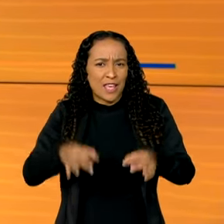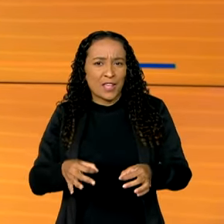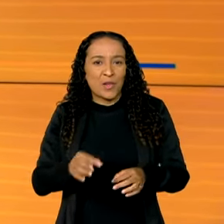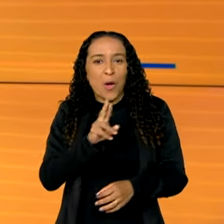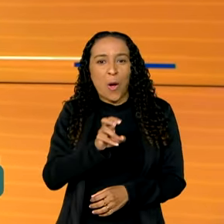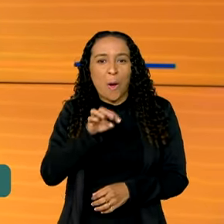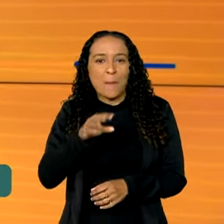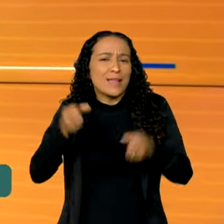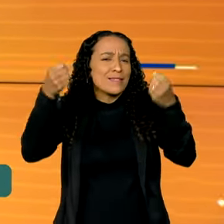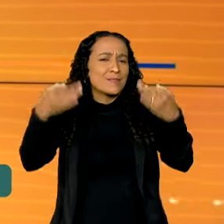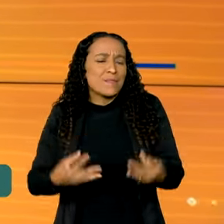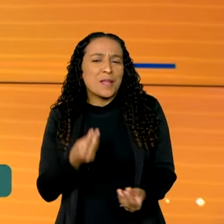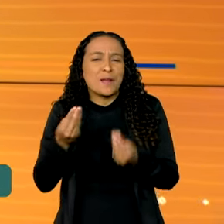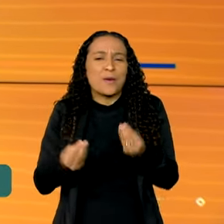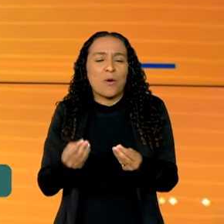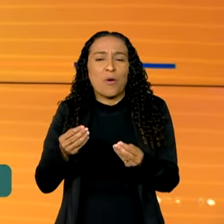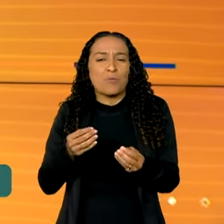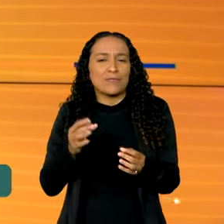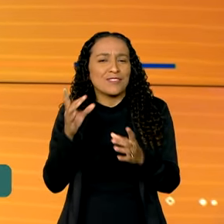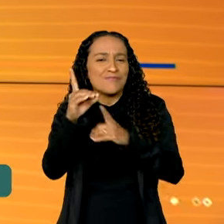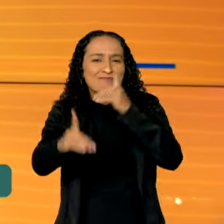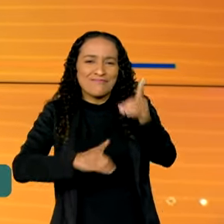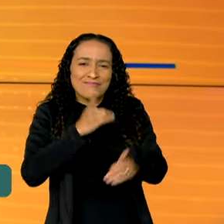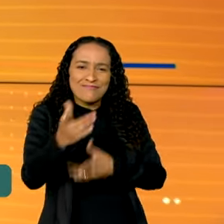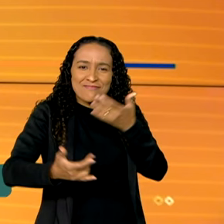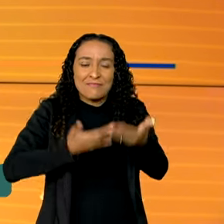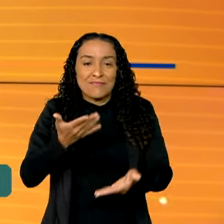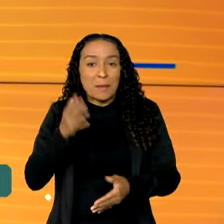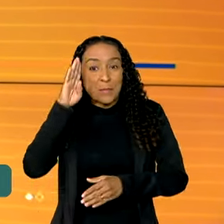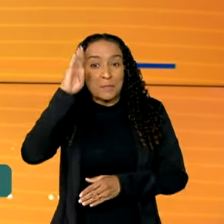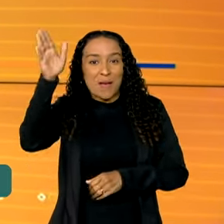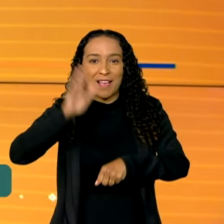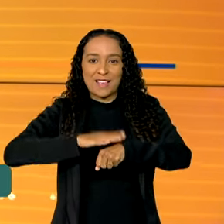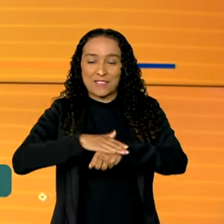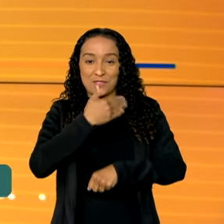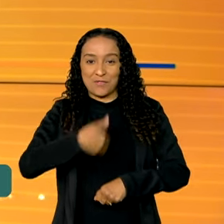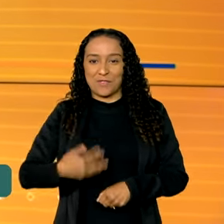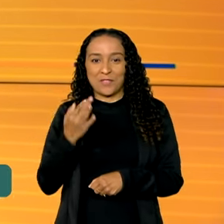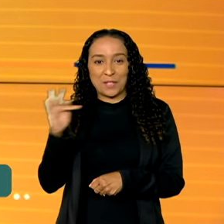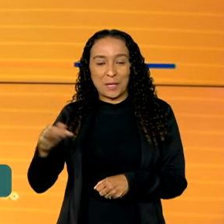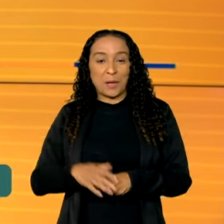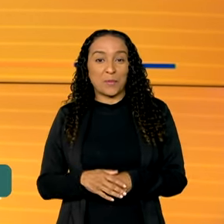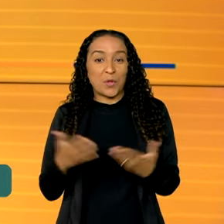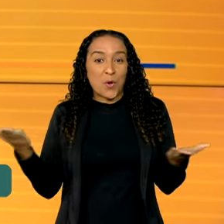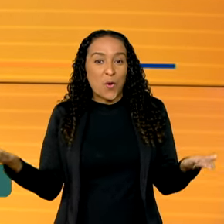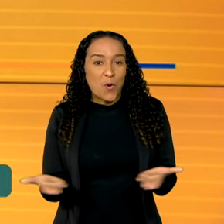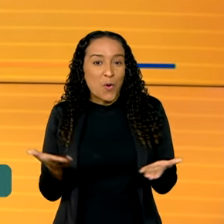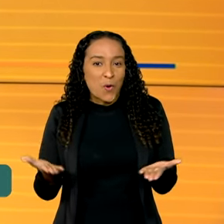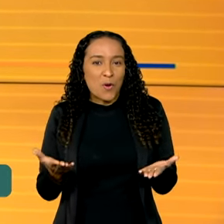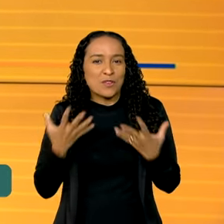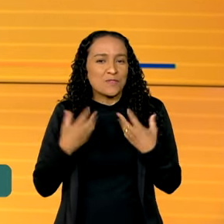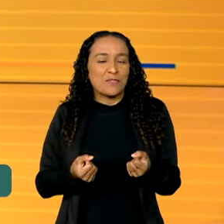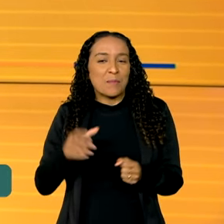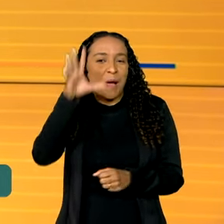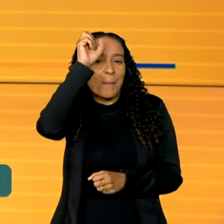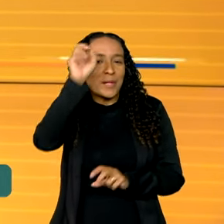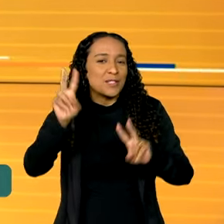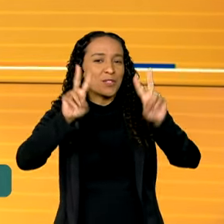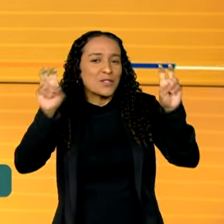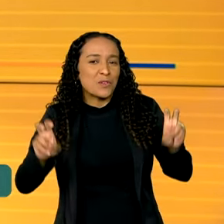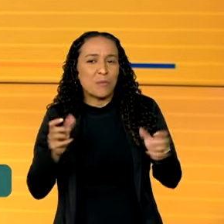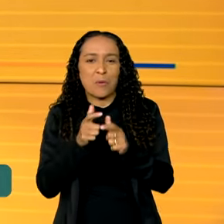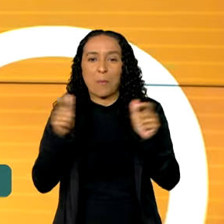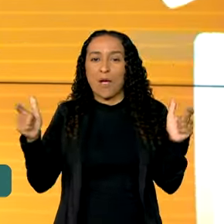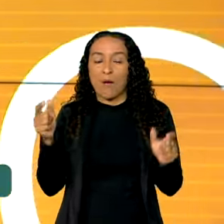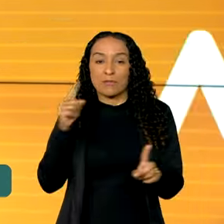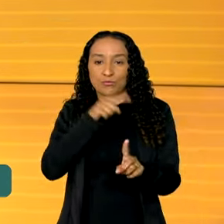Camargo explica de maneira bem didática as principais ações do governo federal. No episódio de hoje, vamos aprender sobre um